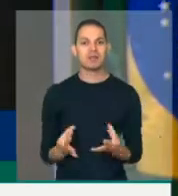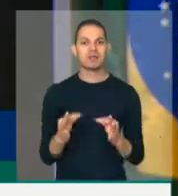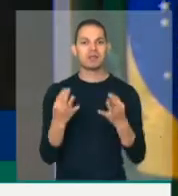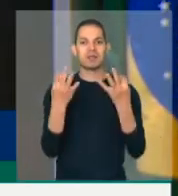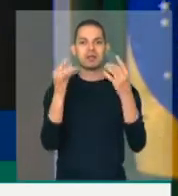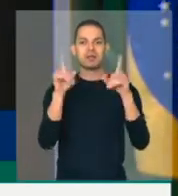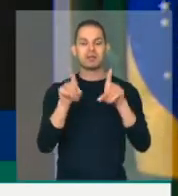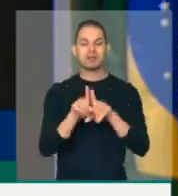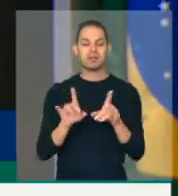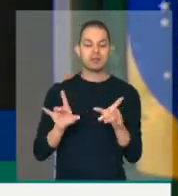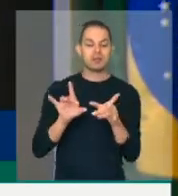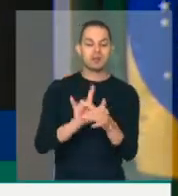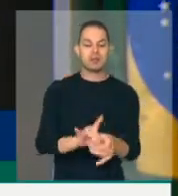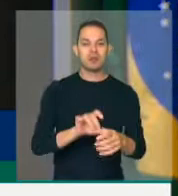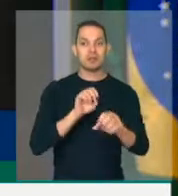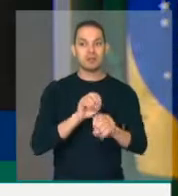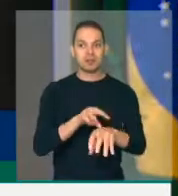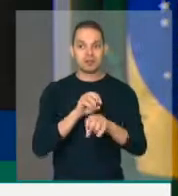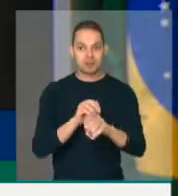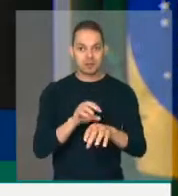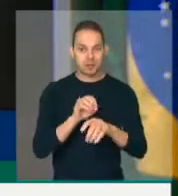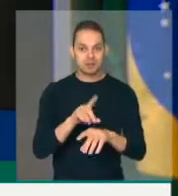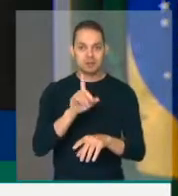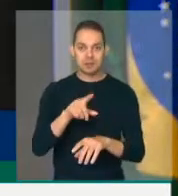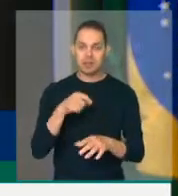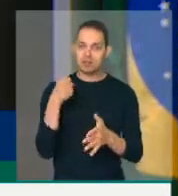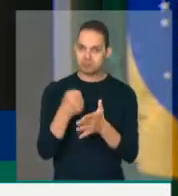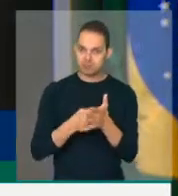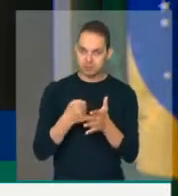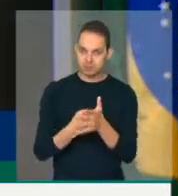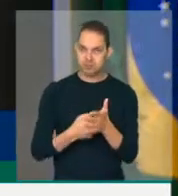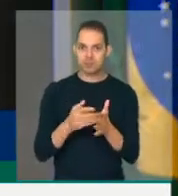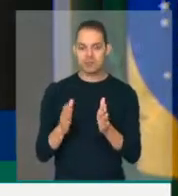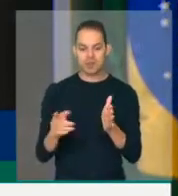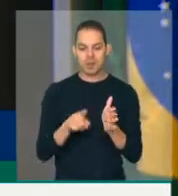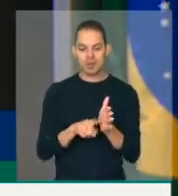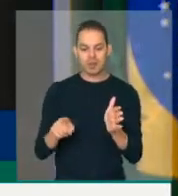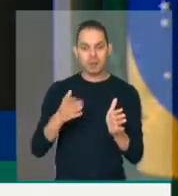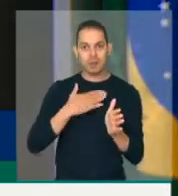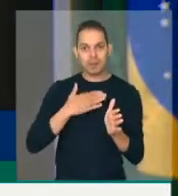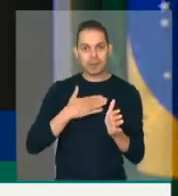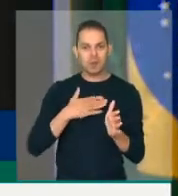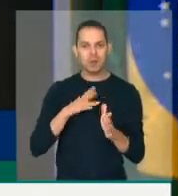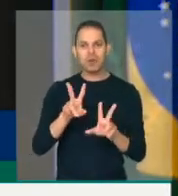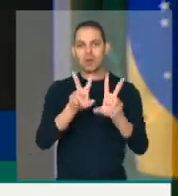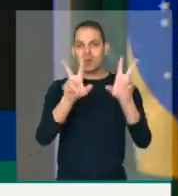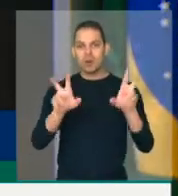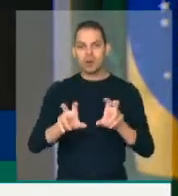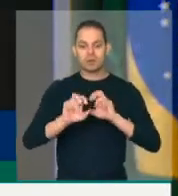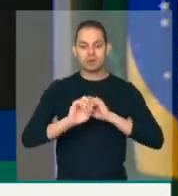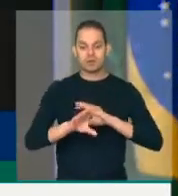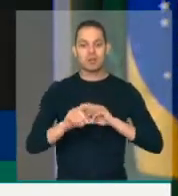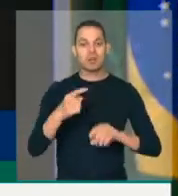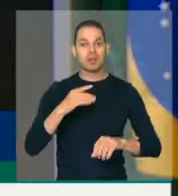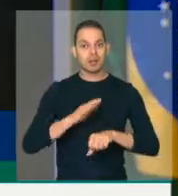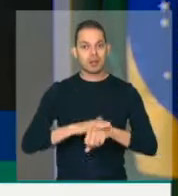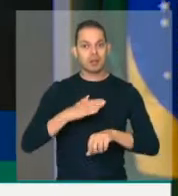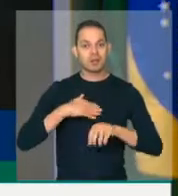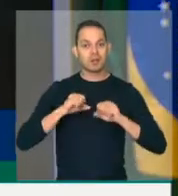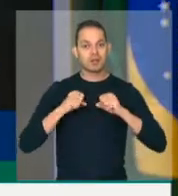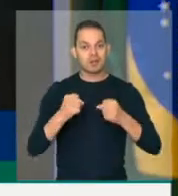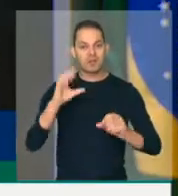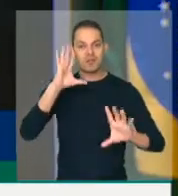associada à educação, que é a bandeira do meu mandato. No tocante à educação, defendo a busca de